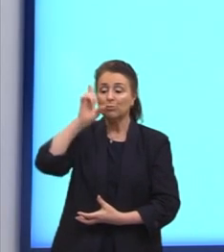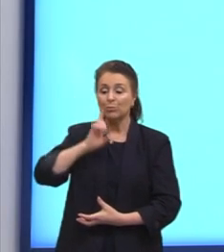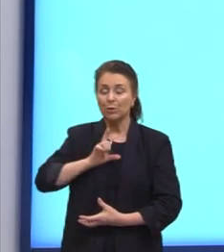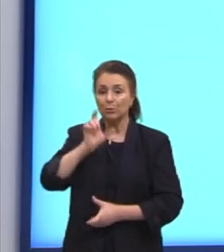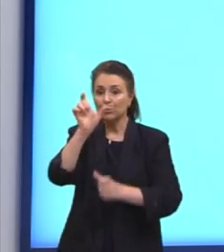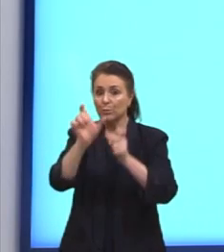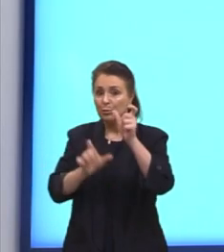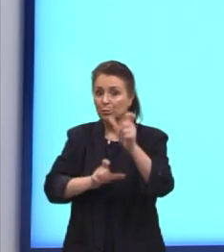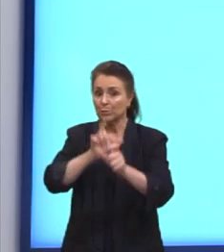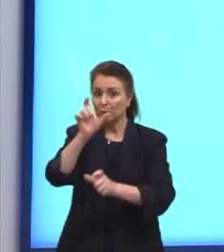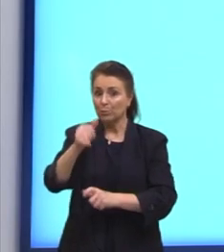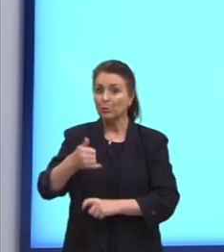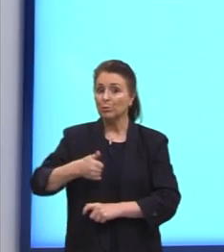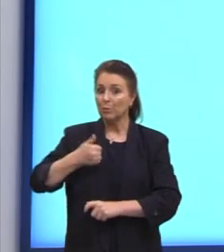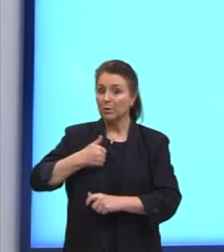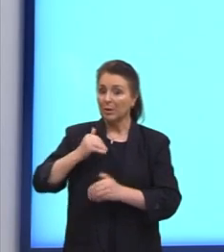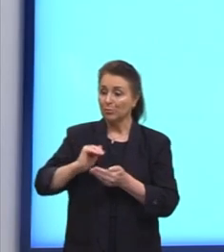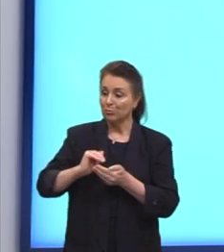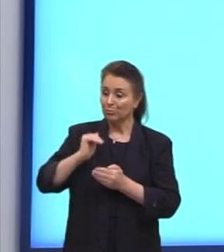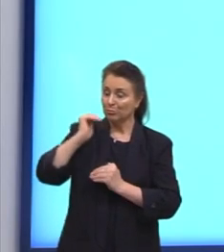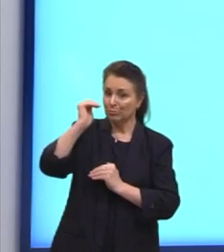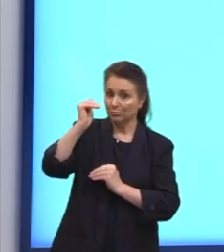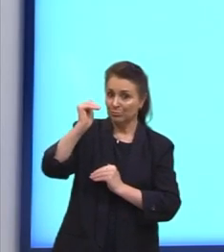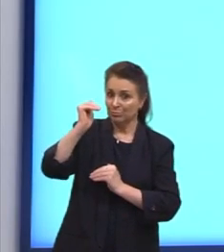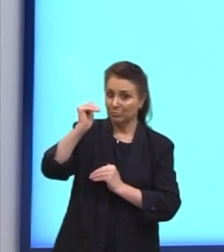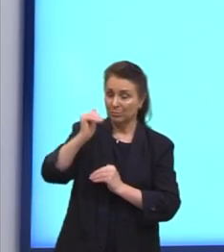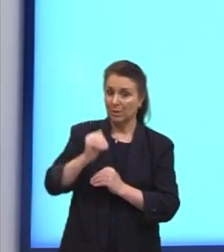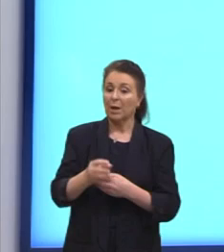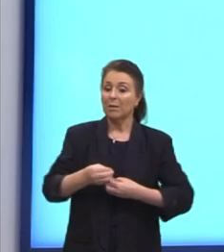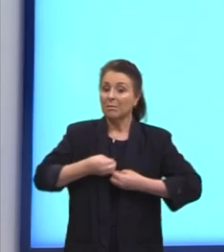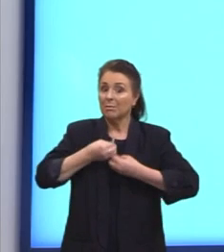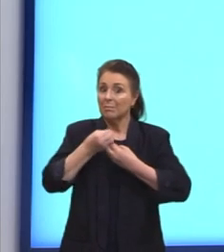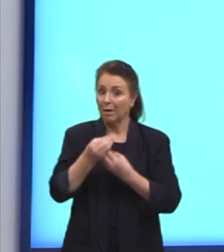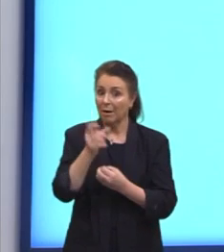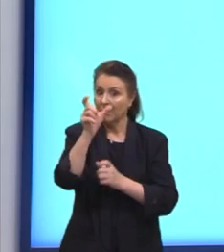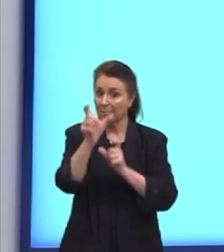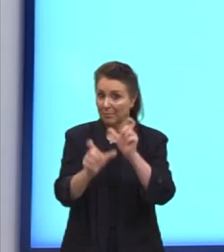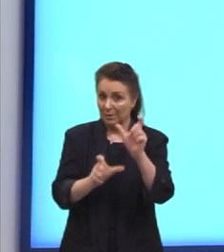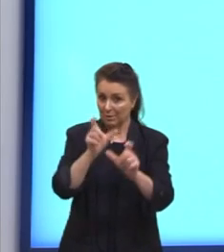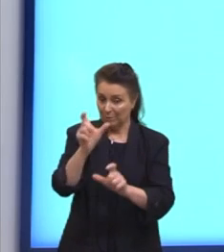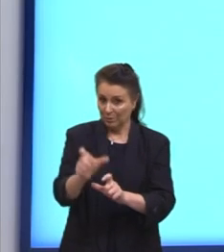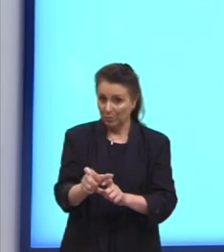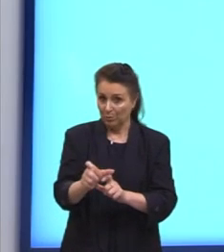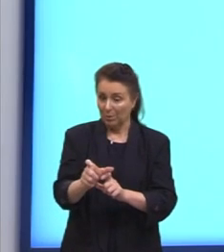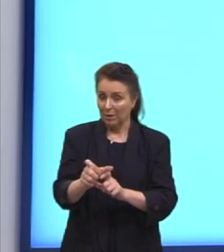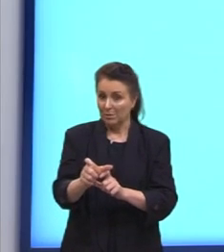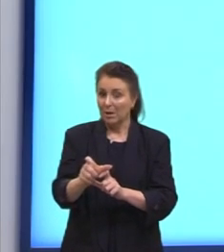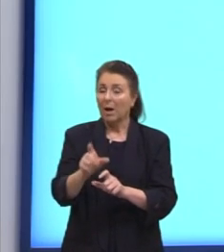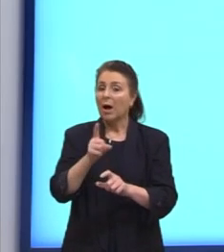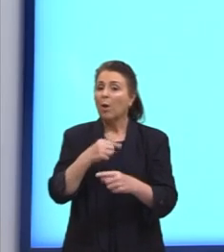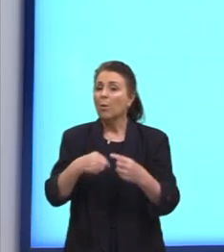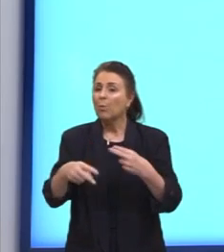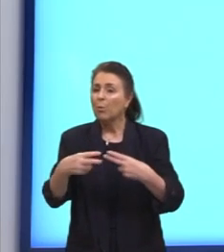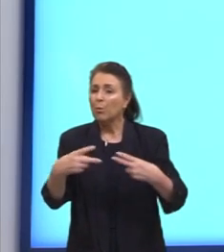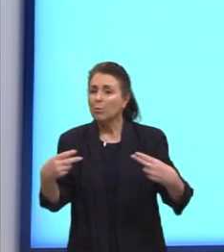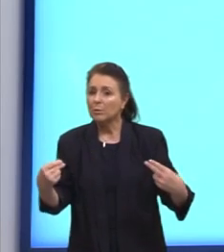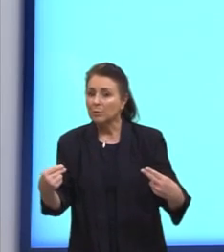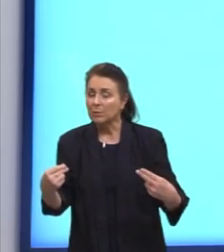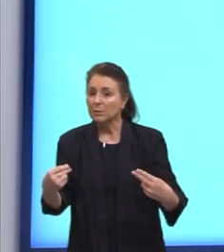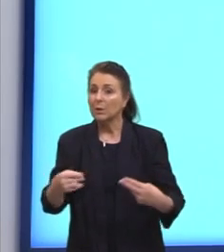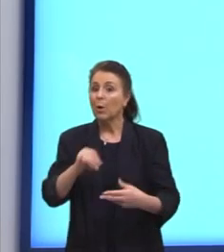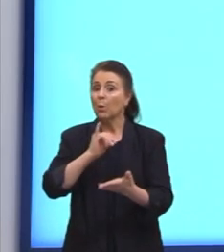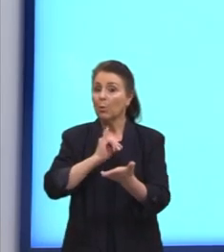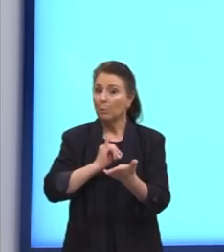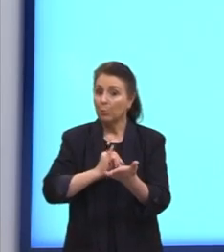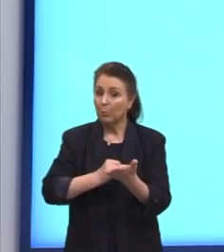com idade avançada, concedendo a estas, entre outros benefícios, a restituição de imposto